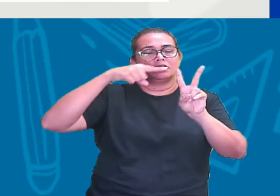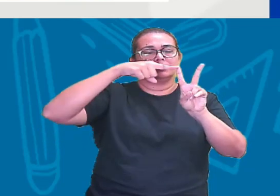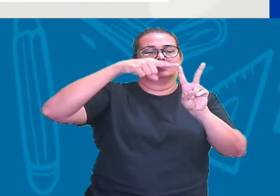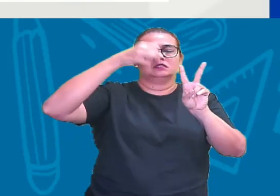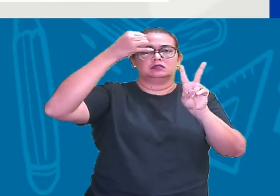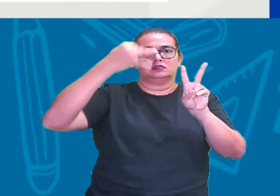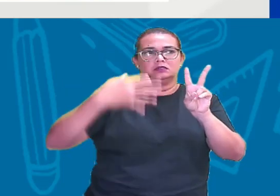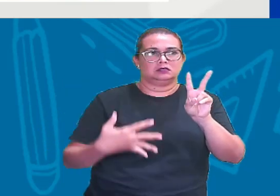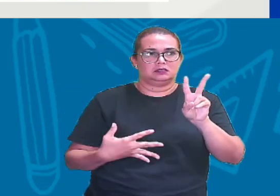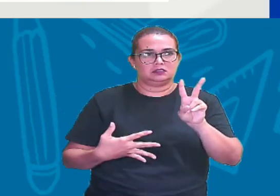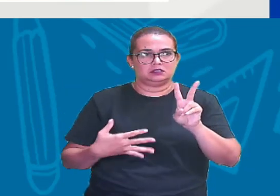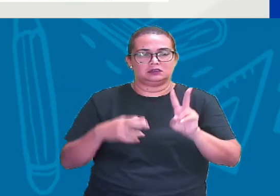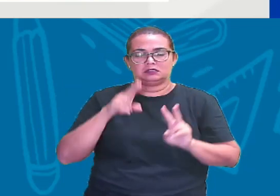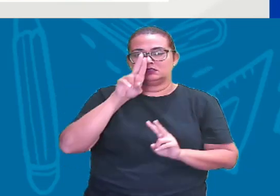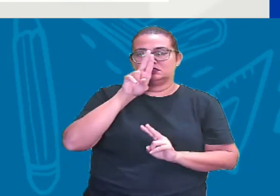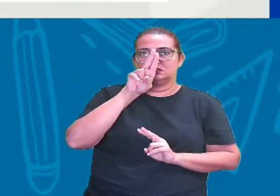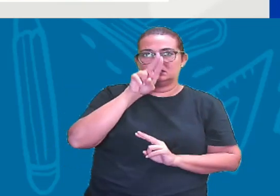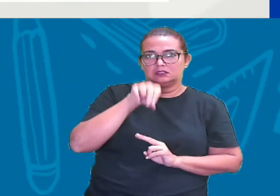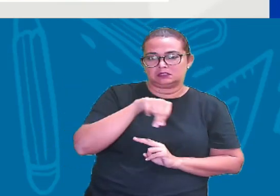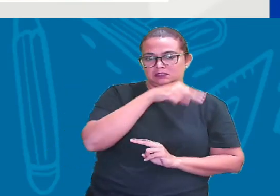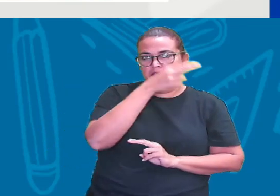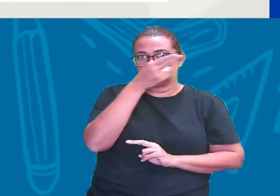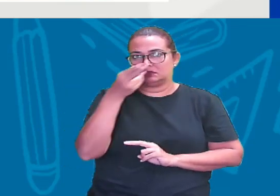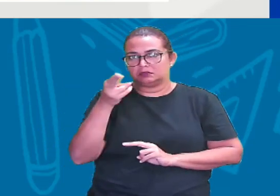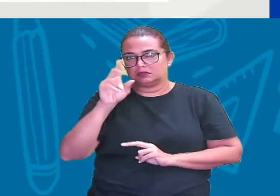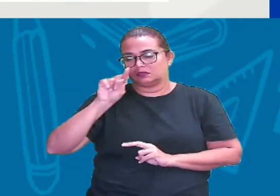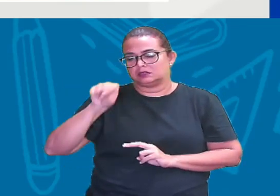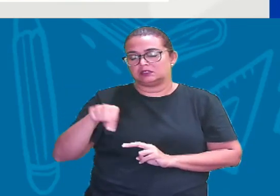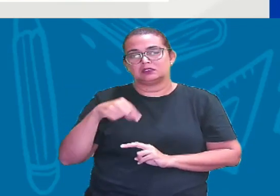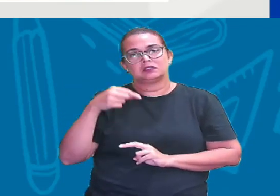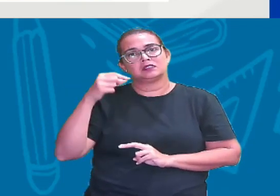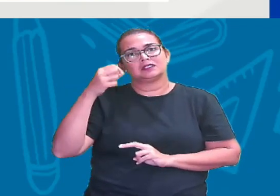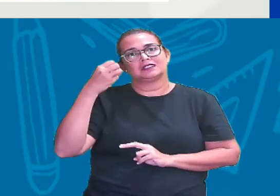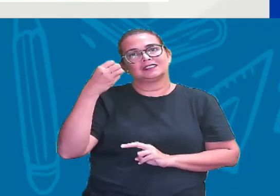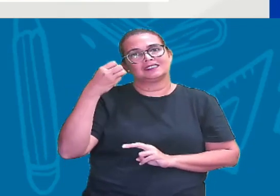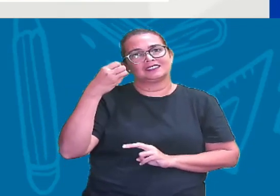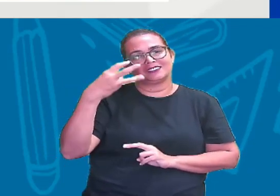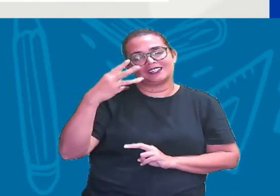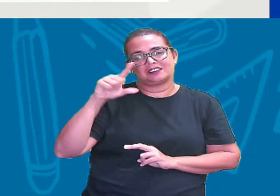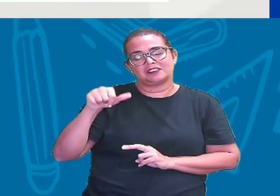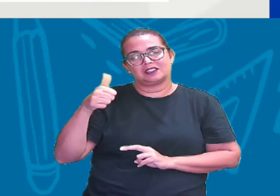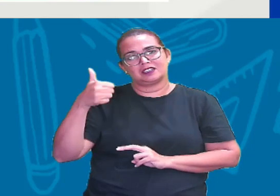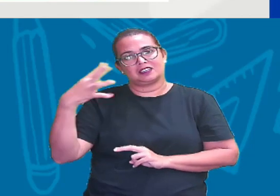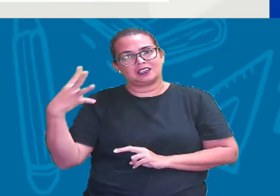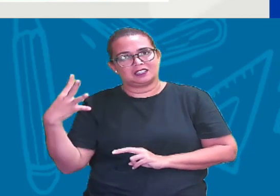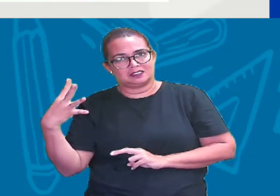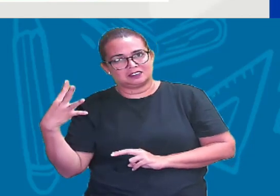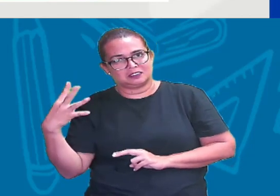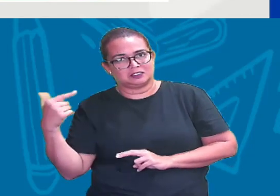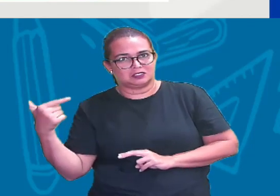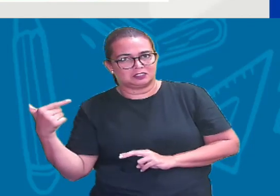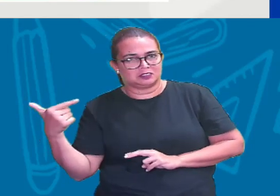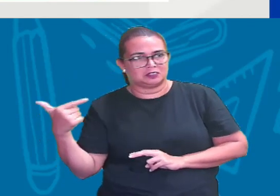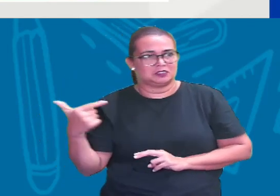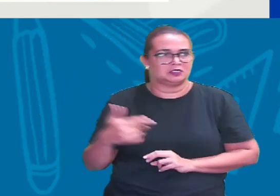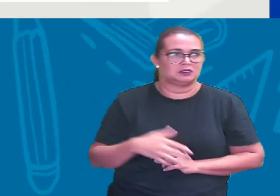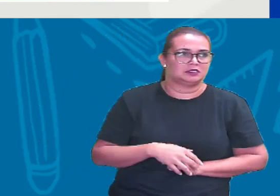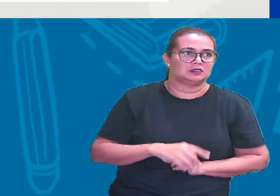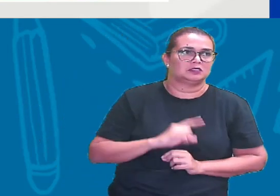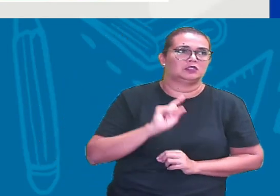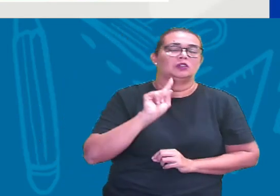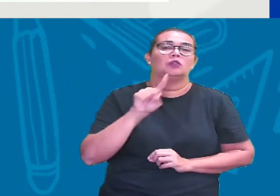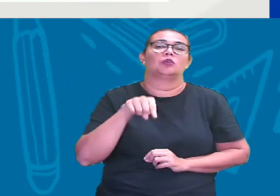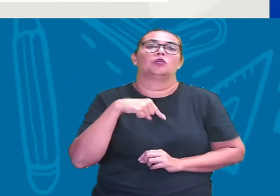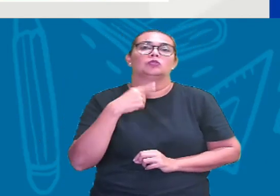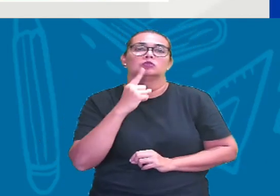pi, 13,142, certo? Então, outro número, número de ouro,